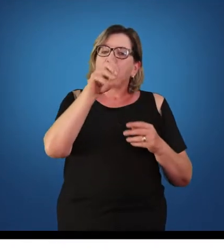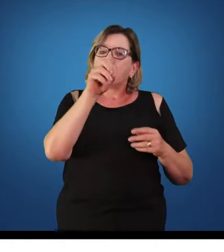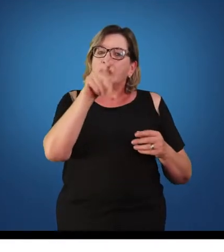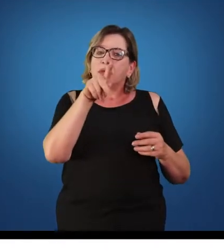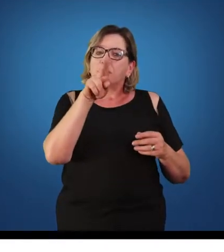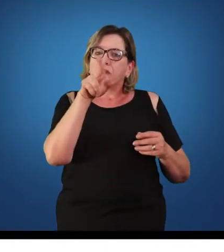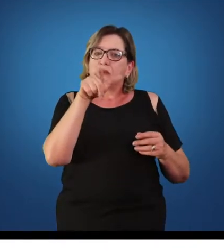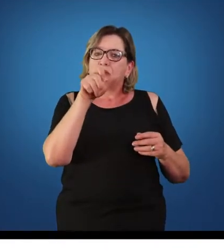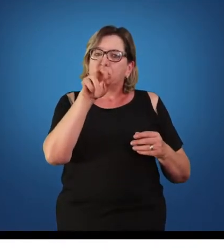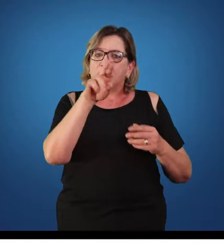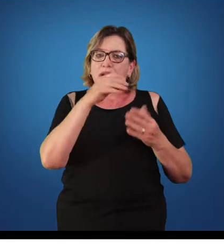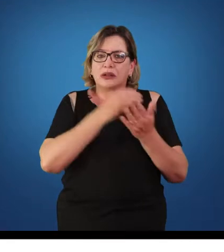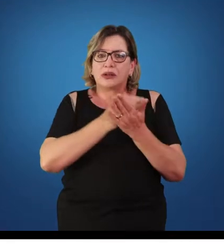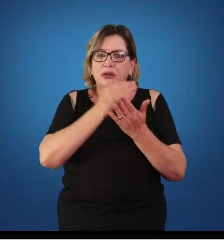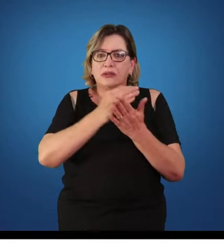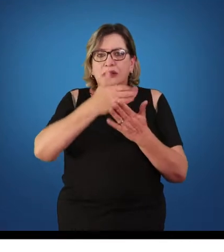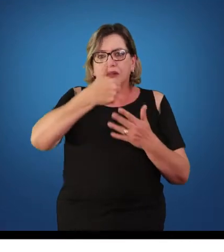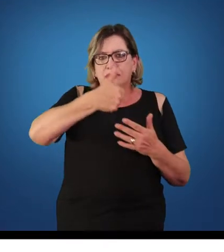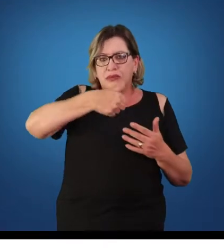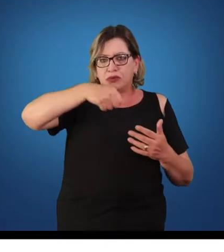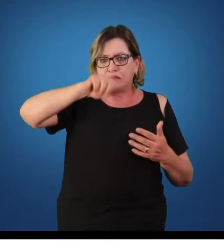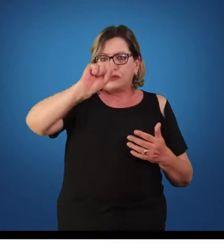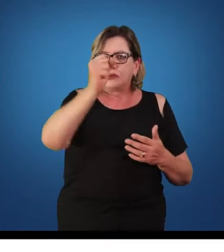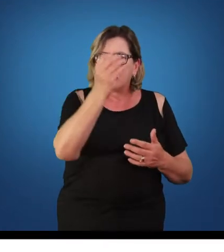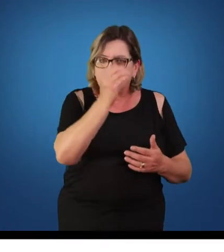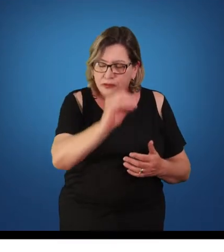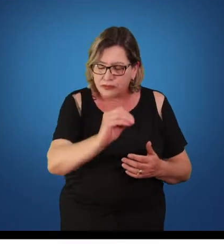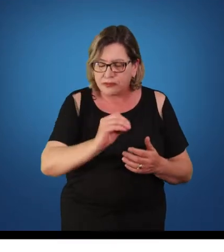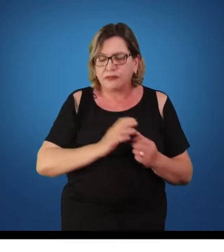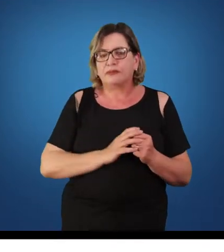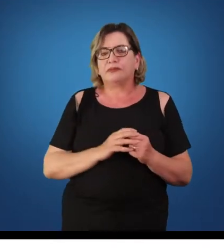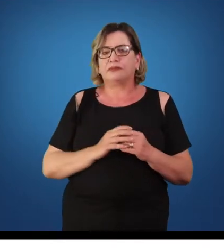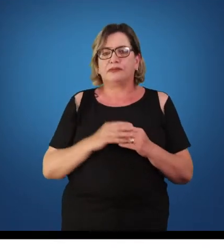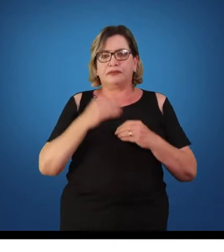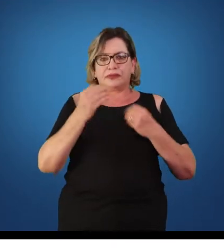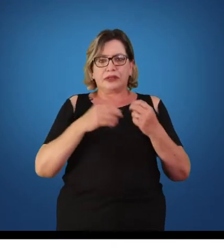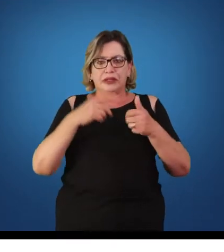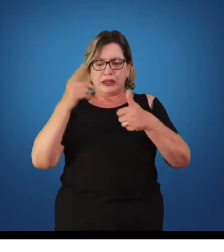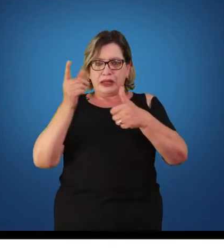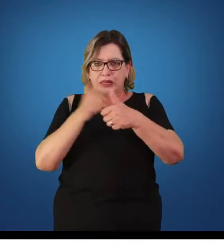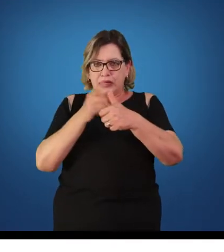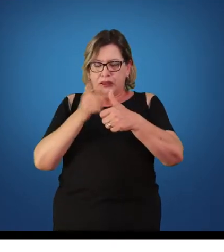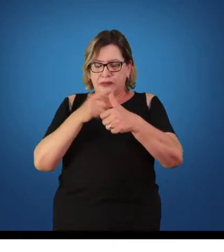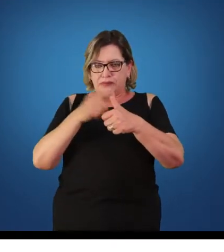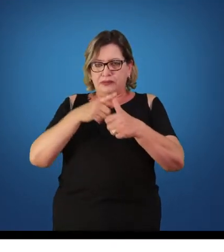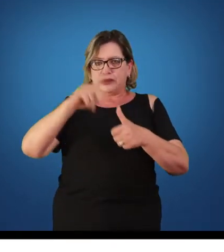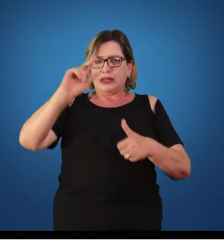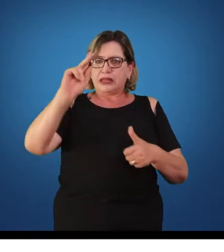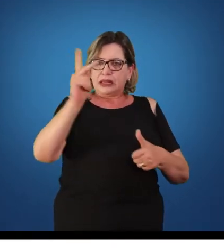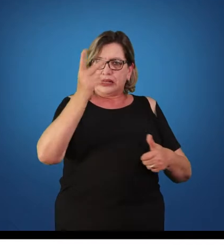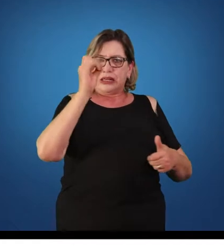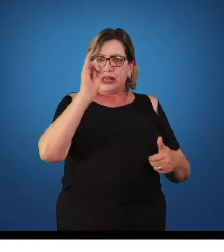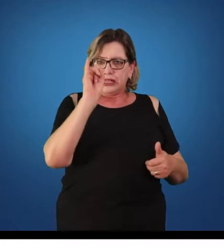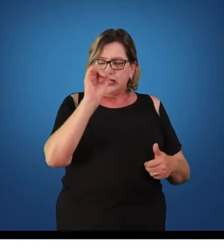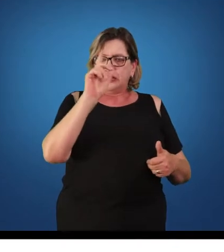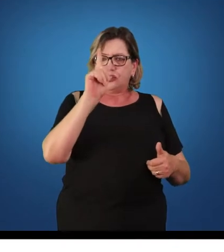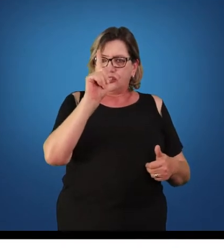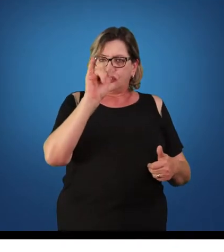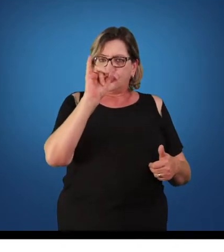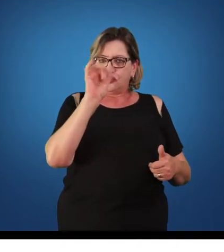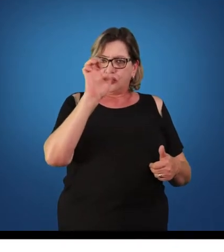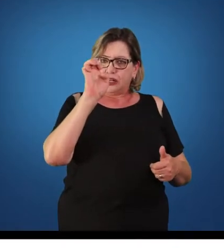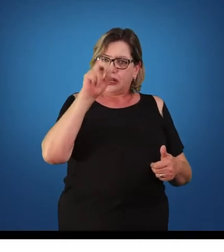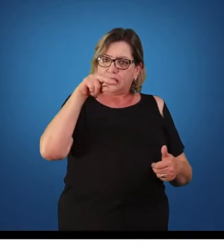ganhou espaço na década de 1980. A primeira fase da educação física foi a educação